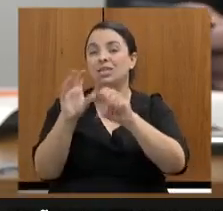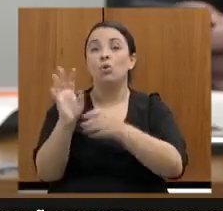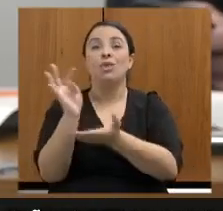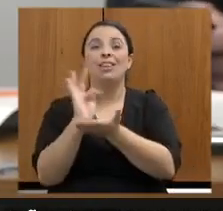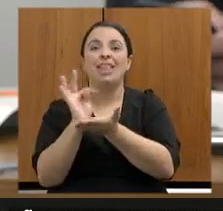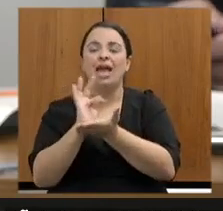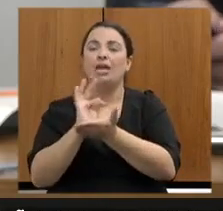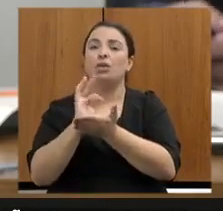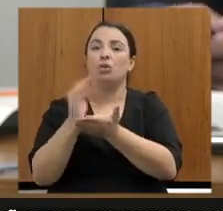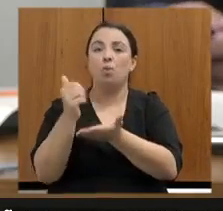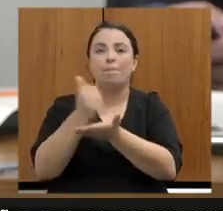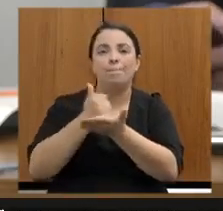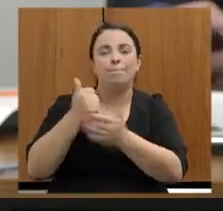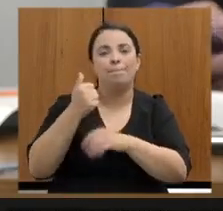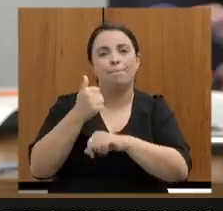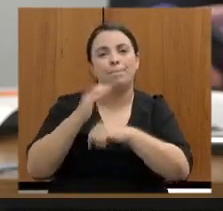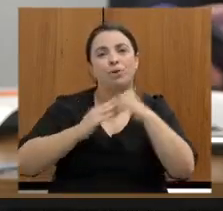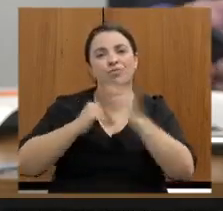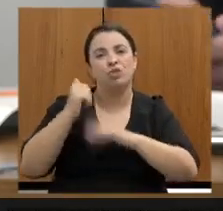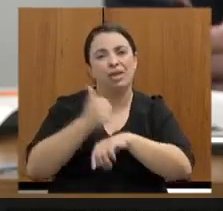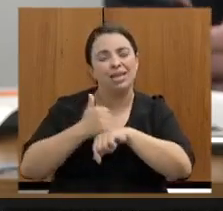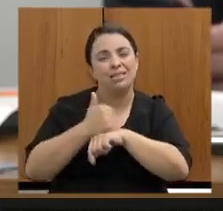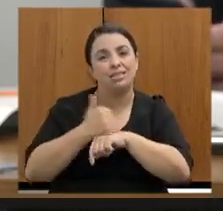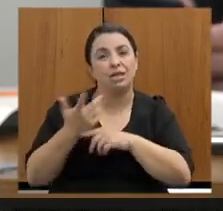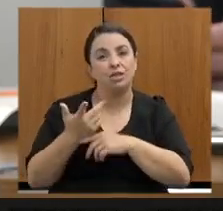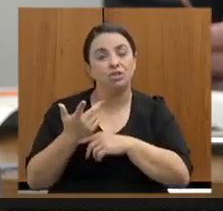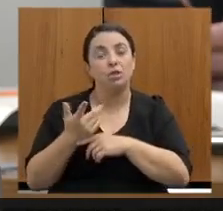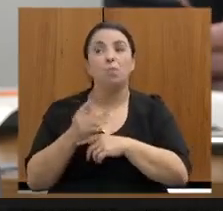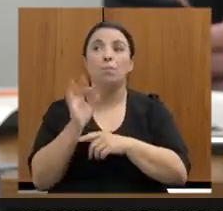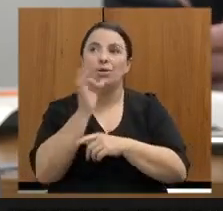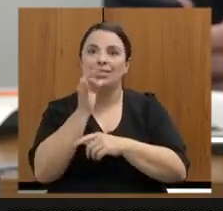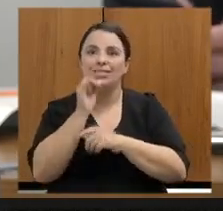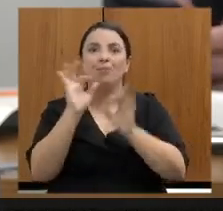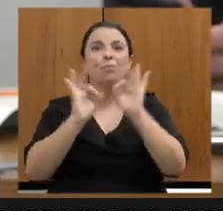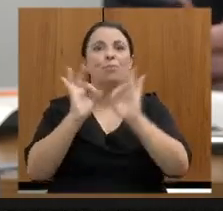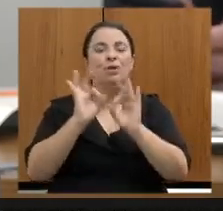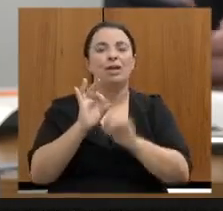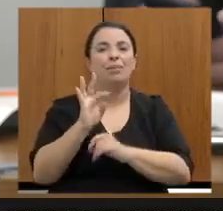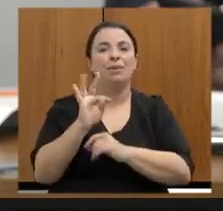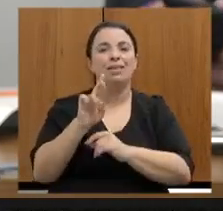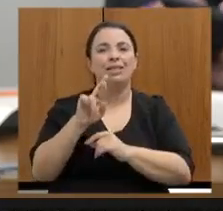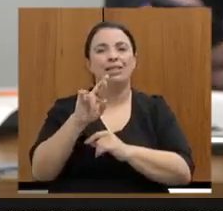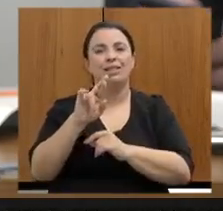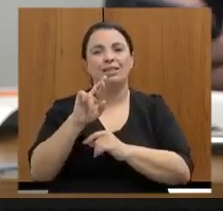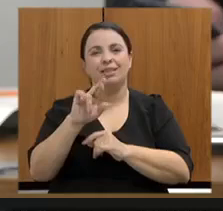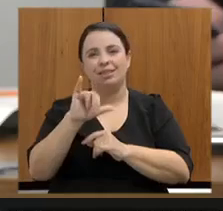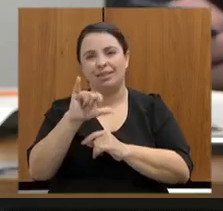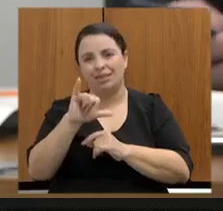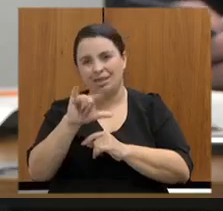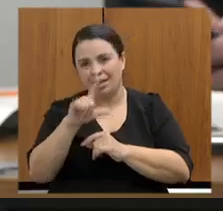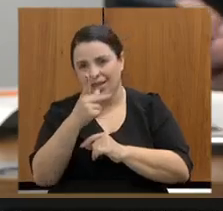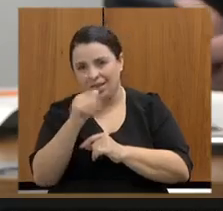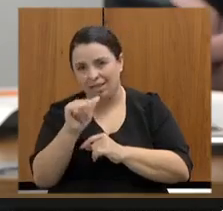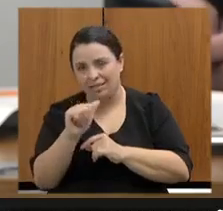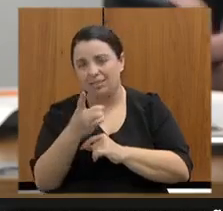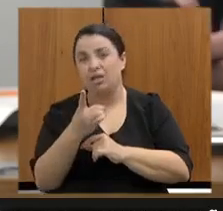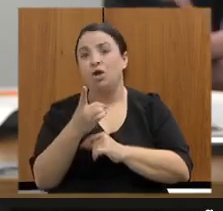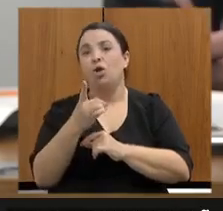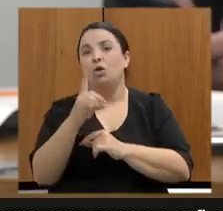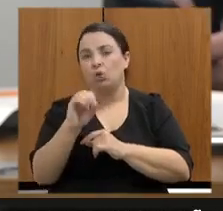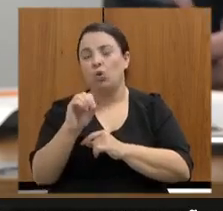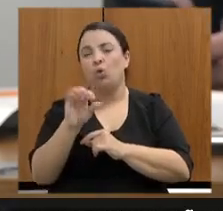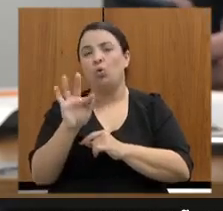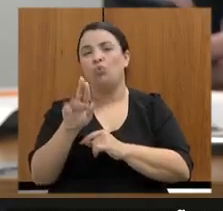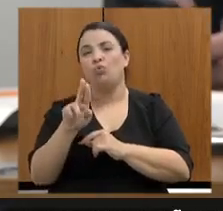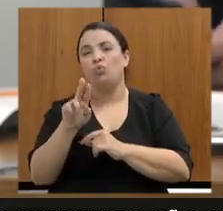Trilhas de Futuro, que, desde 2019, teve um aumento de dez vezes. São 148